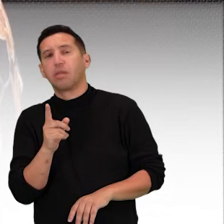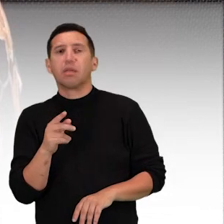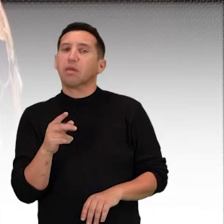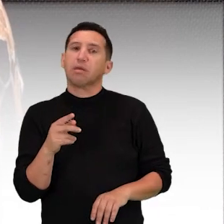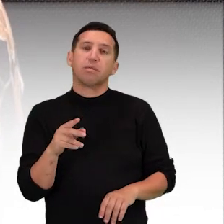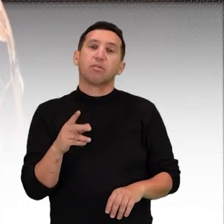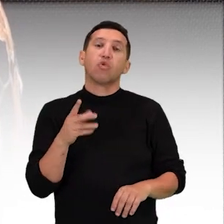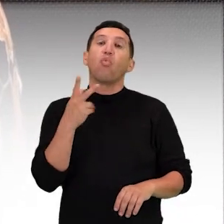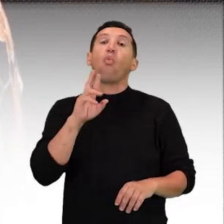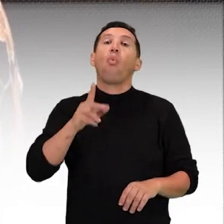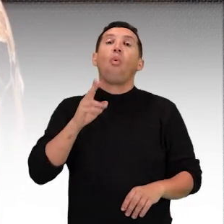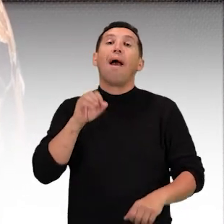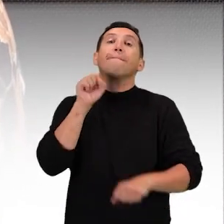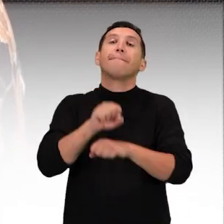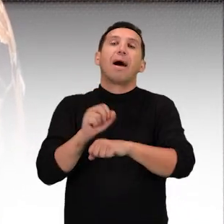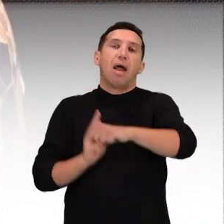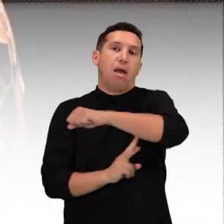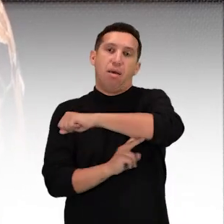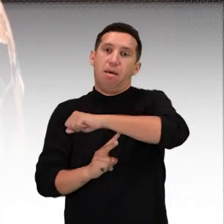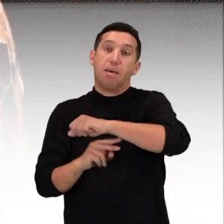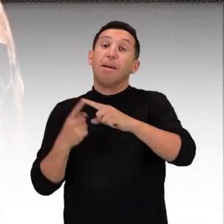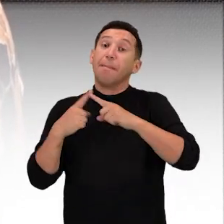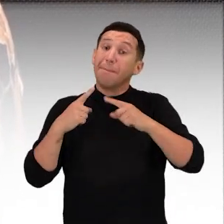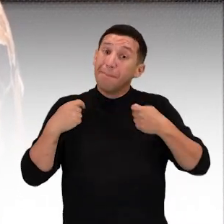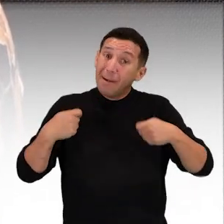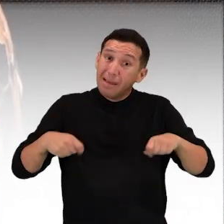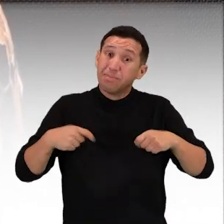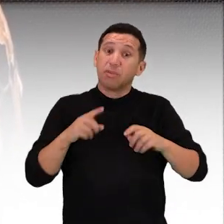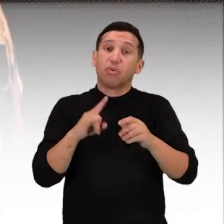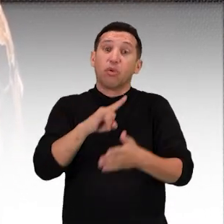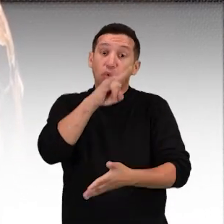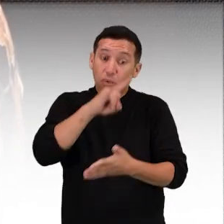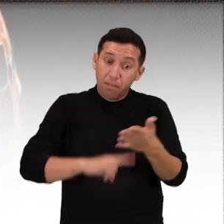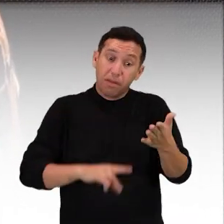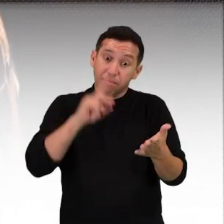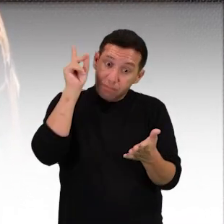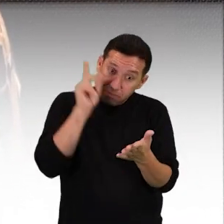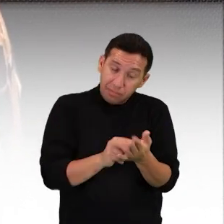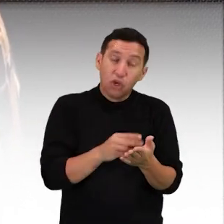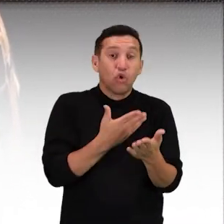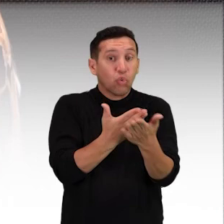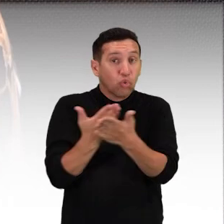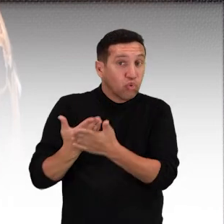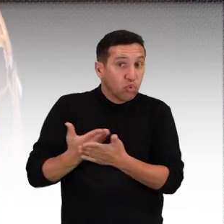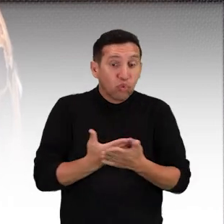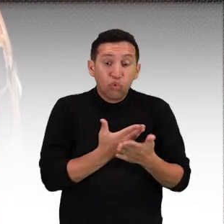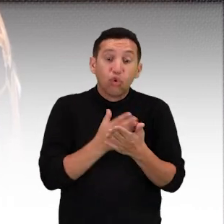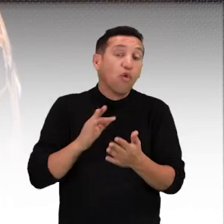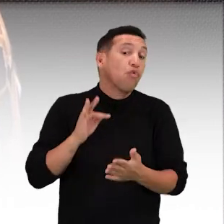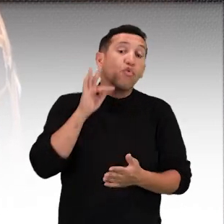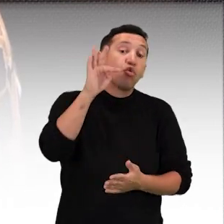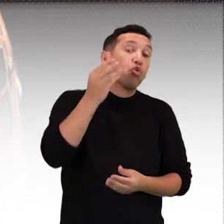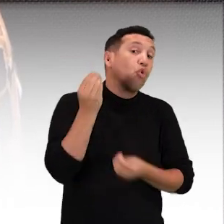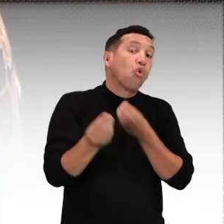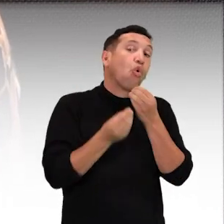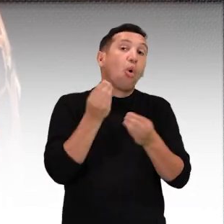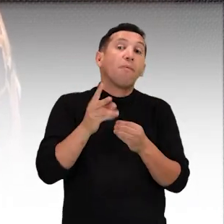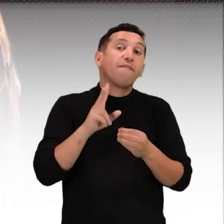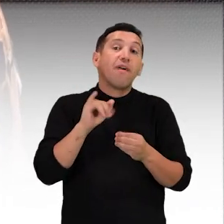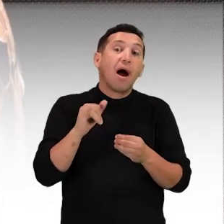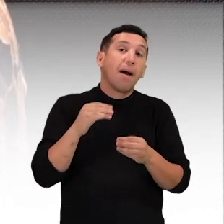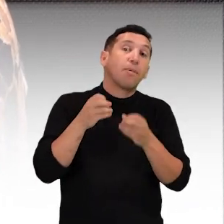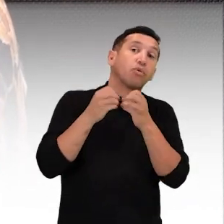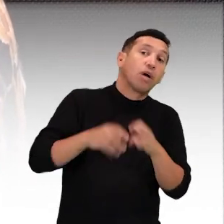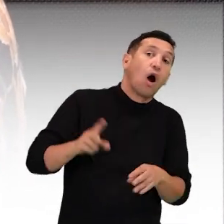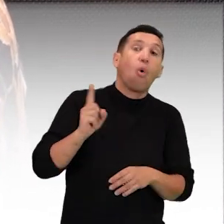evitar construção de ponte nenhuma. O que se pretende é que haja um licenciamento, em que um licenciamento de fato, com estudos ambientais de fato,